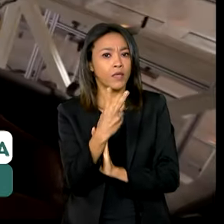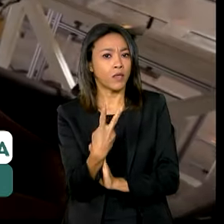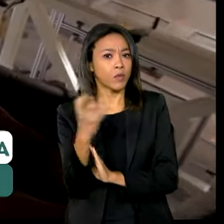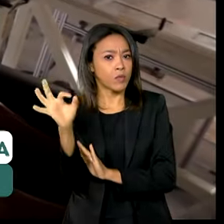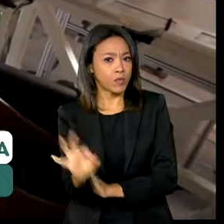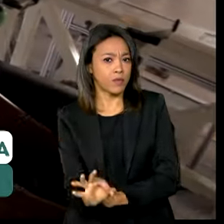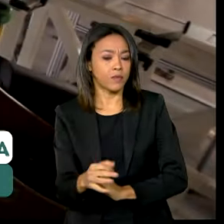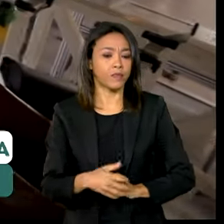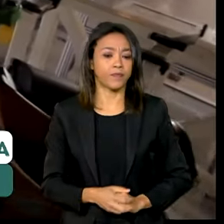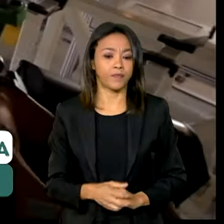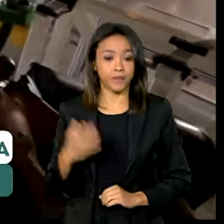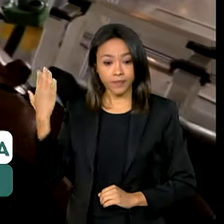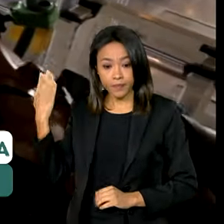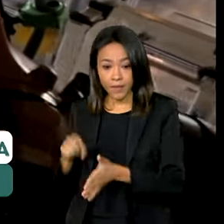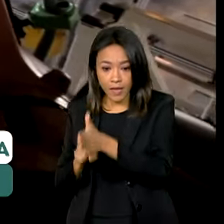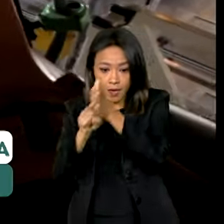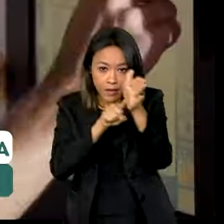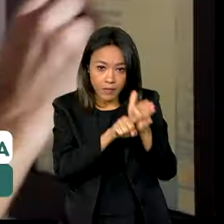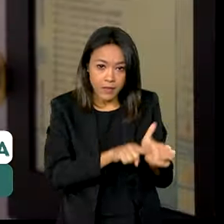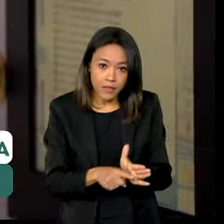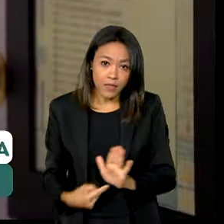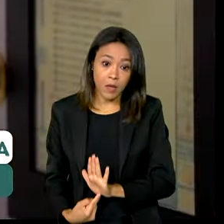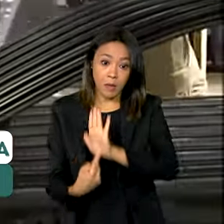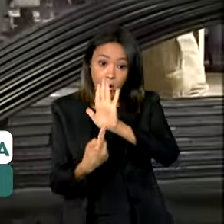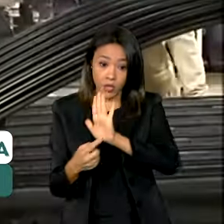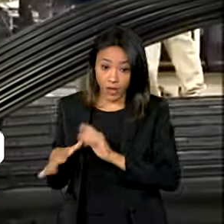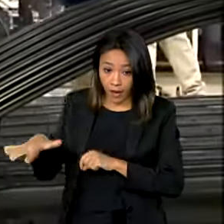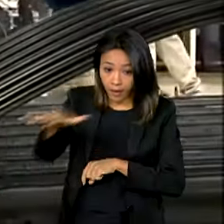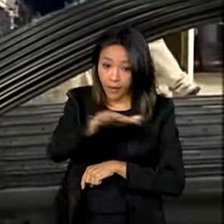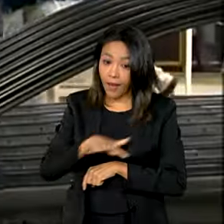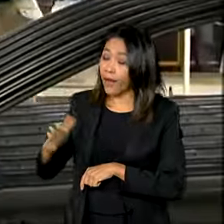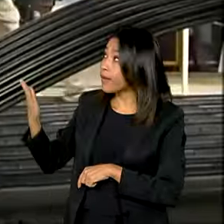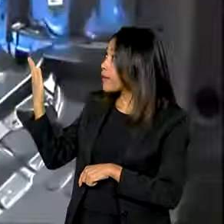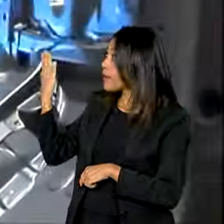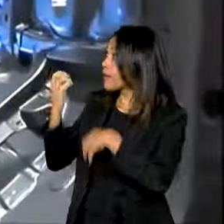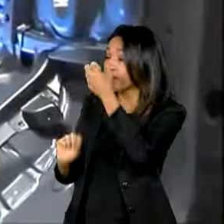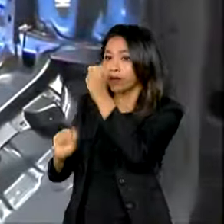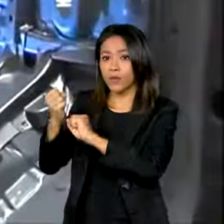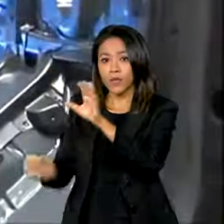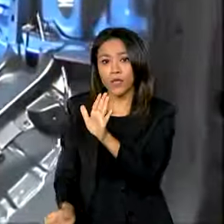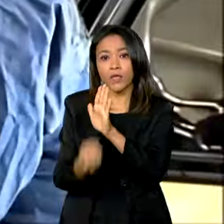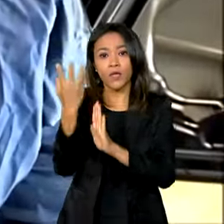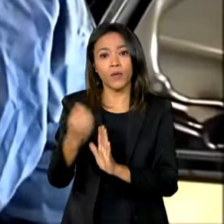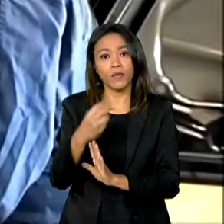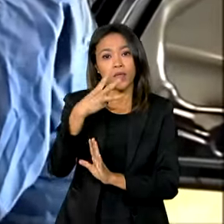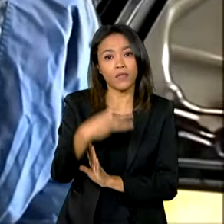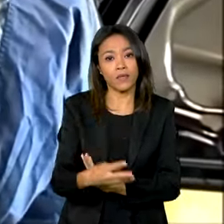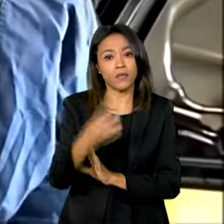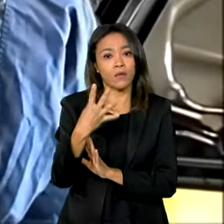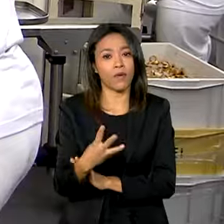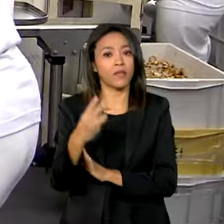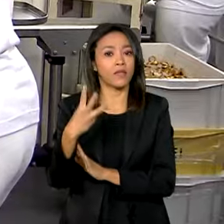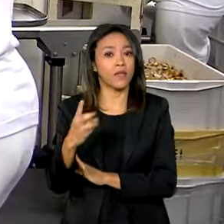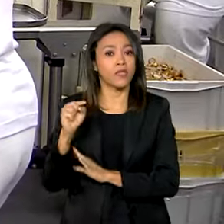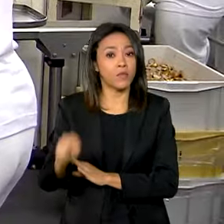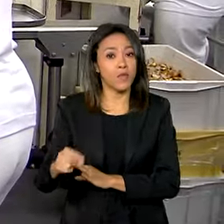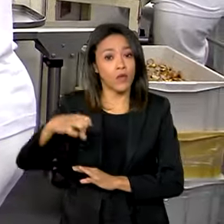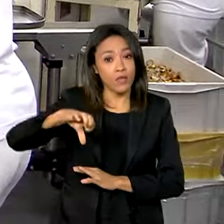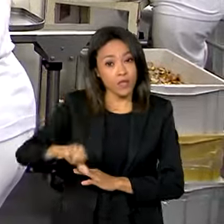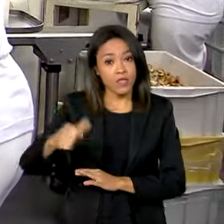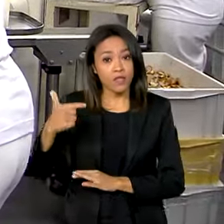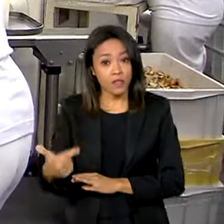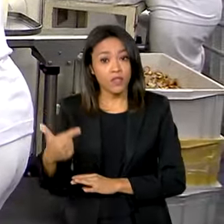O levantamento mostra que o setor industrial criou 343.924